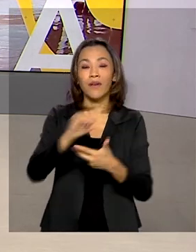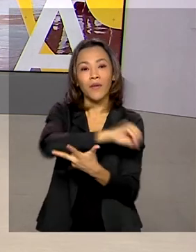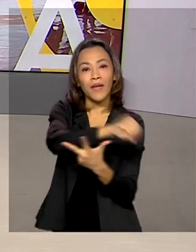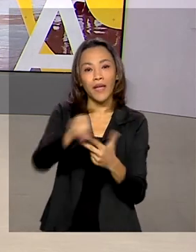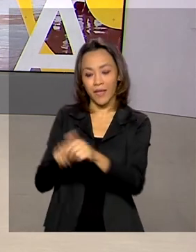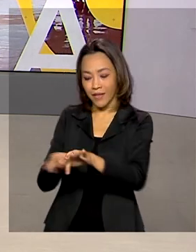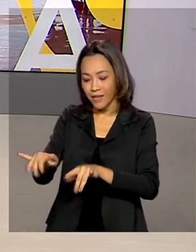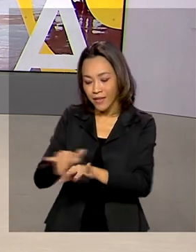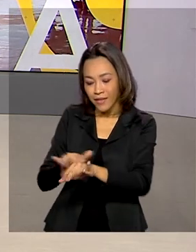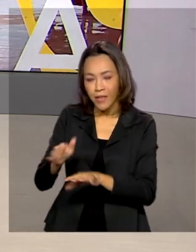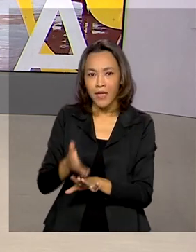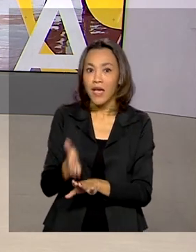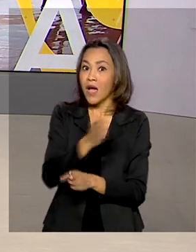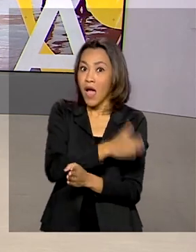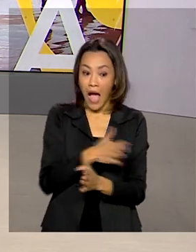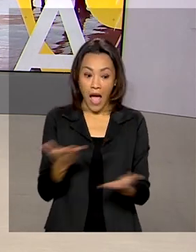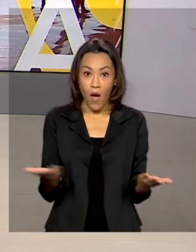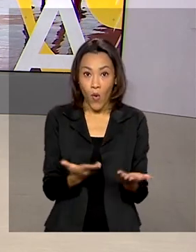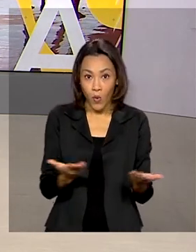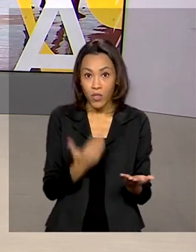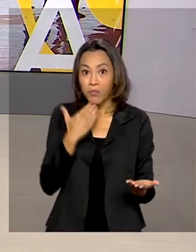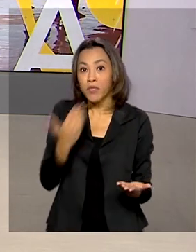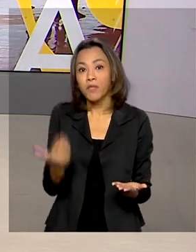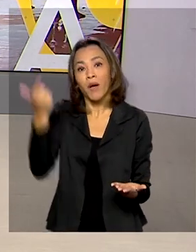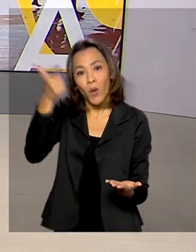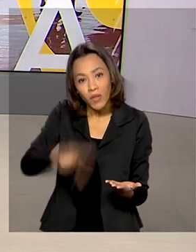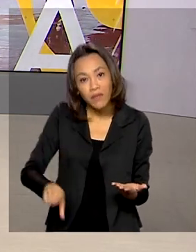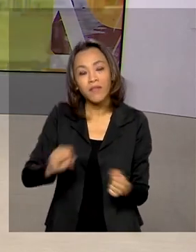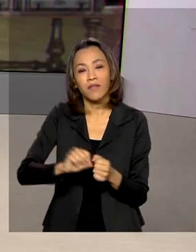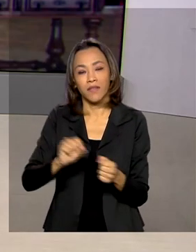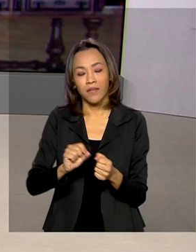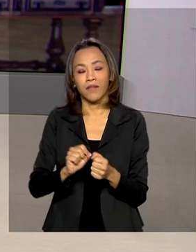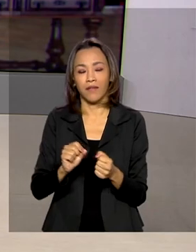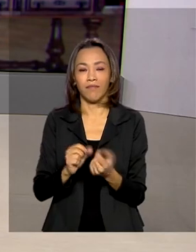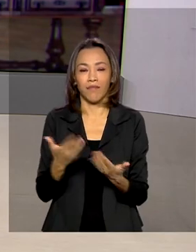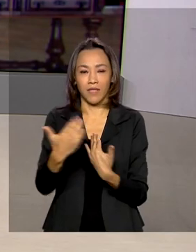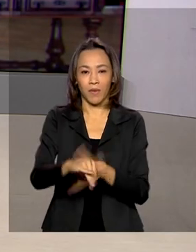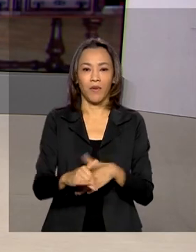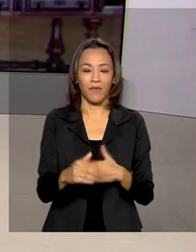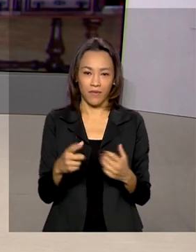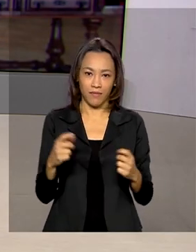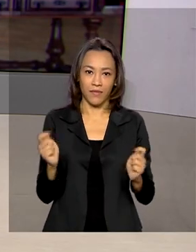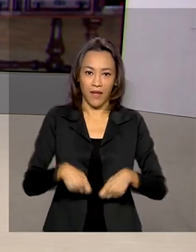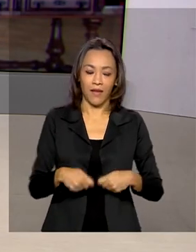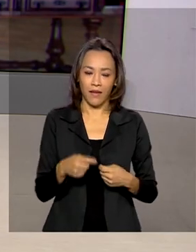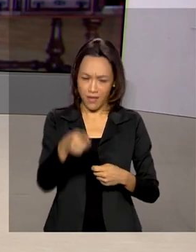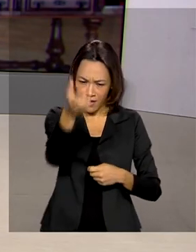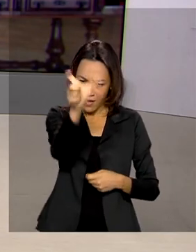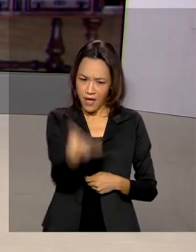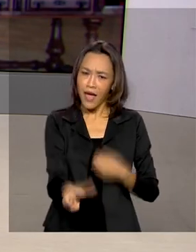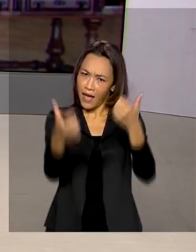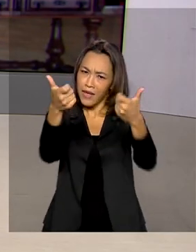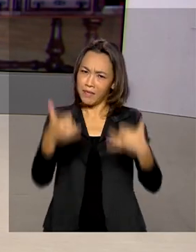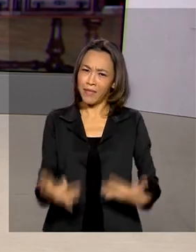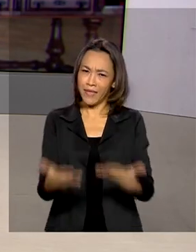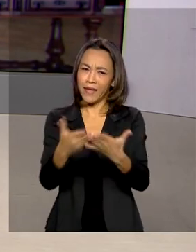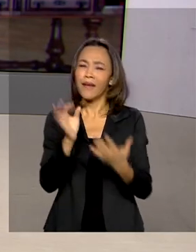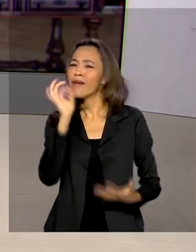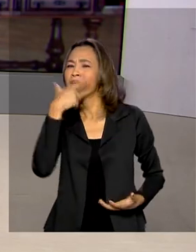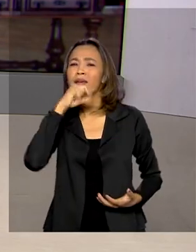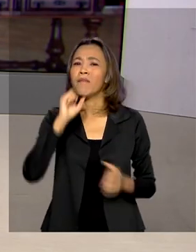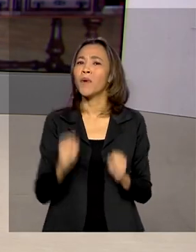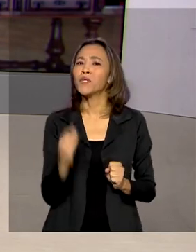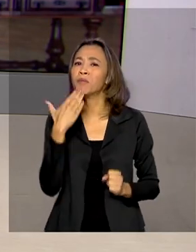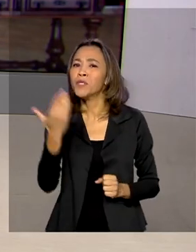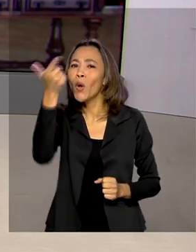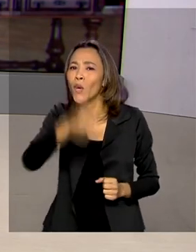escritas tem até hoje para pedir a reaplicação. Vamos falar com a repórter Gabriela Noronha, ela explica para a gente melhor isso. Gabi, quem pode pedir essa